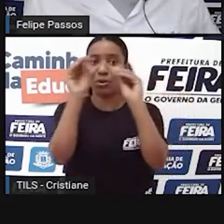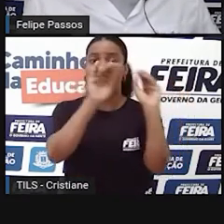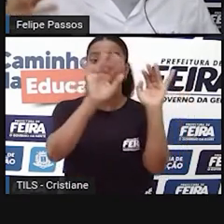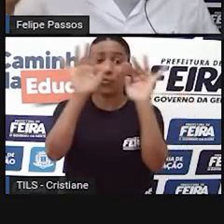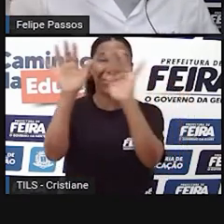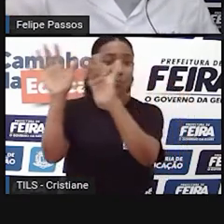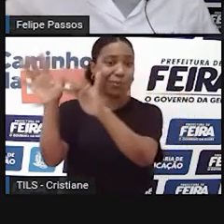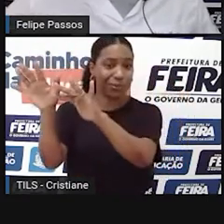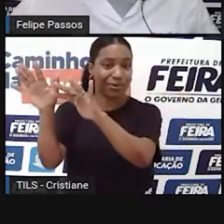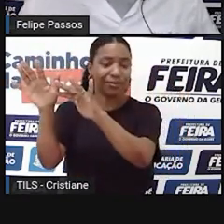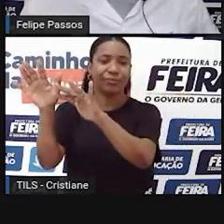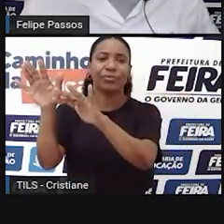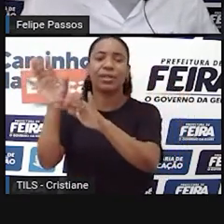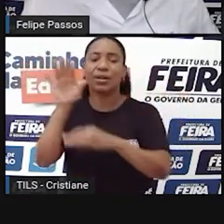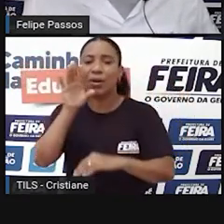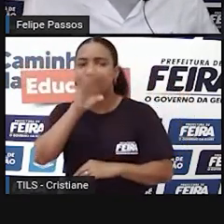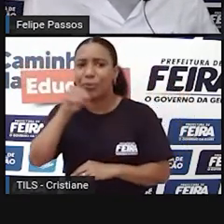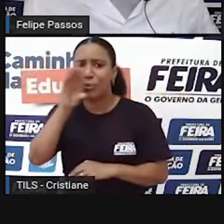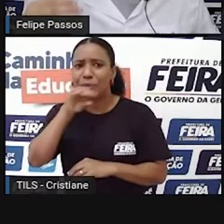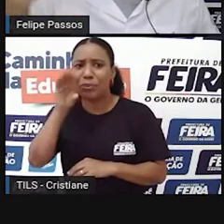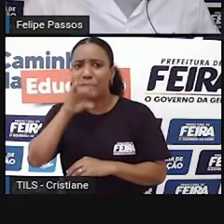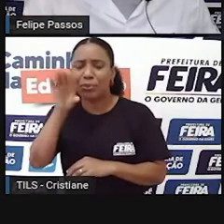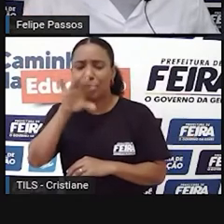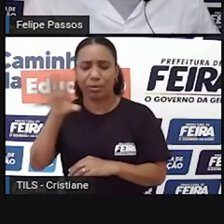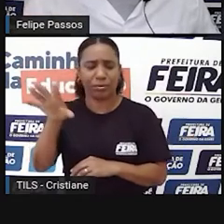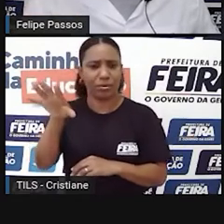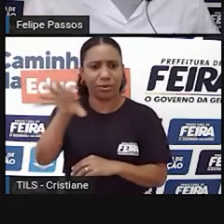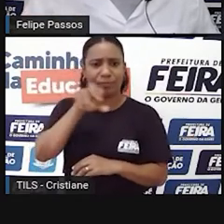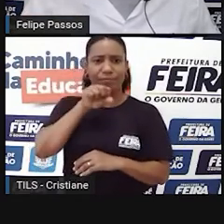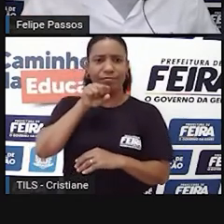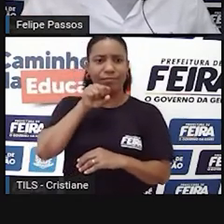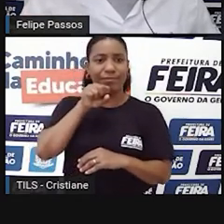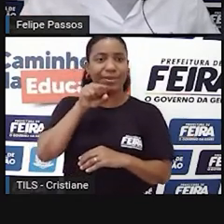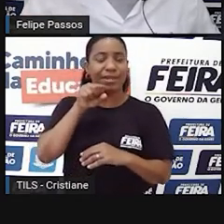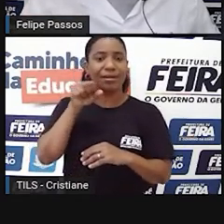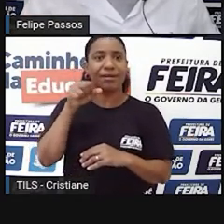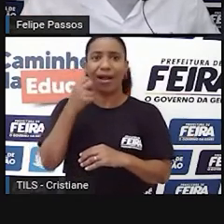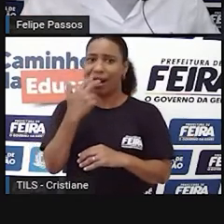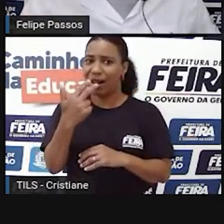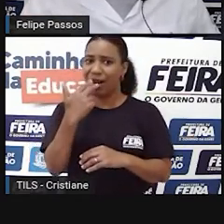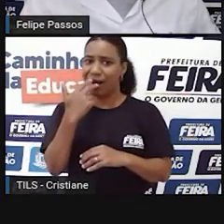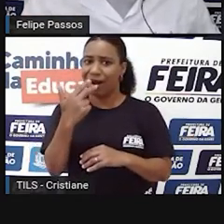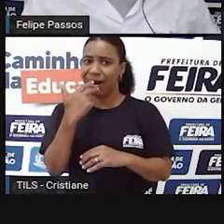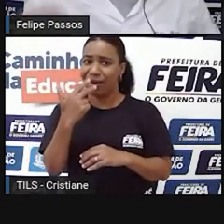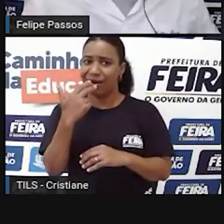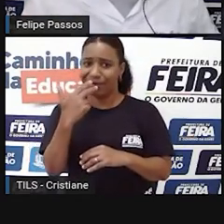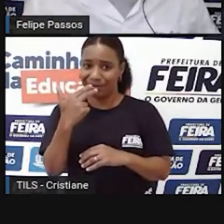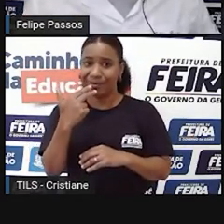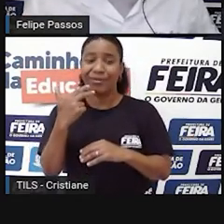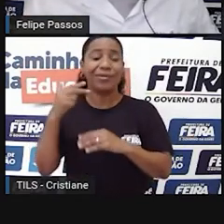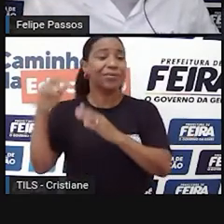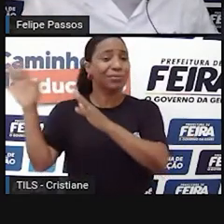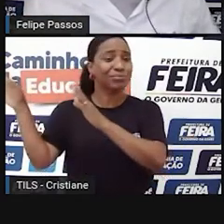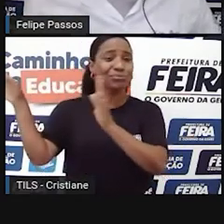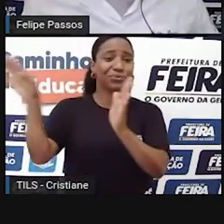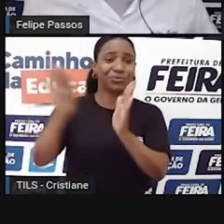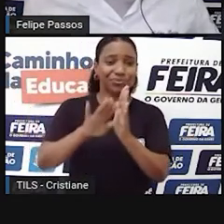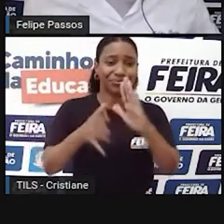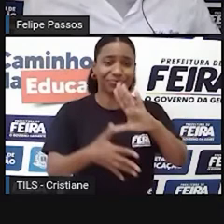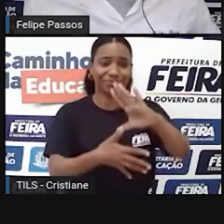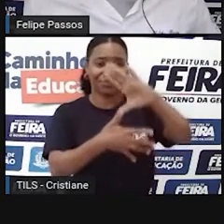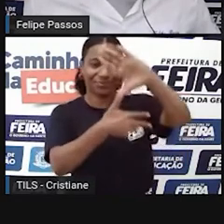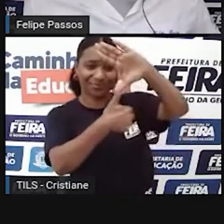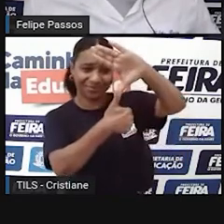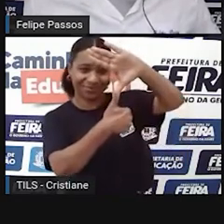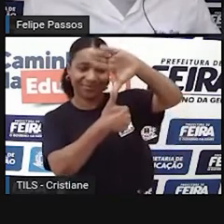um momento que, quando eles chegaram aqui na América do Sul, na América Central, eles viram essa frutinha aqui, por alguma razão, chamaram de banana.